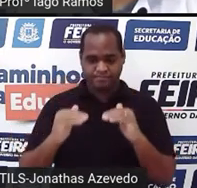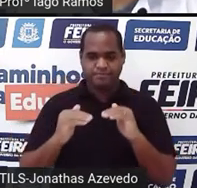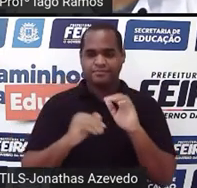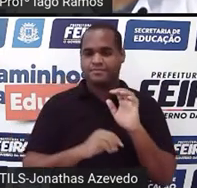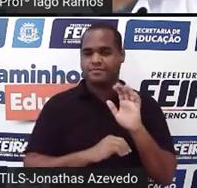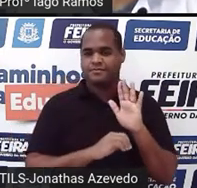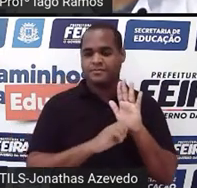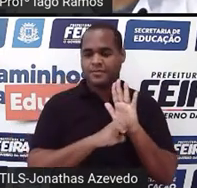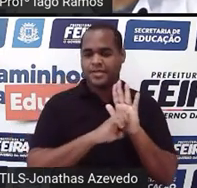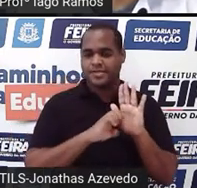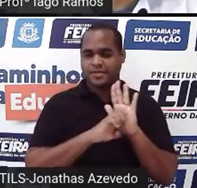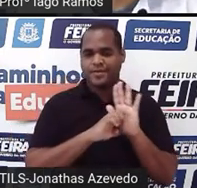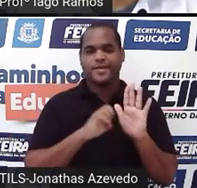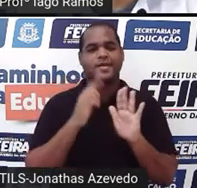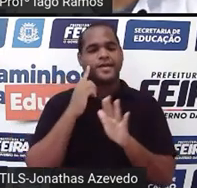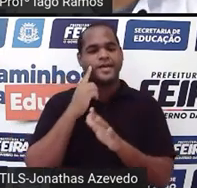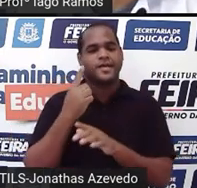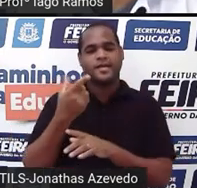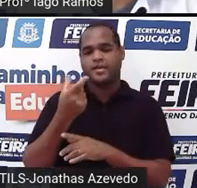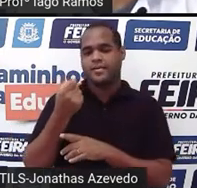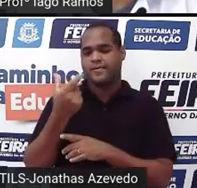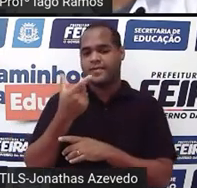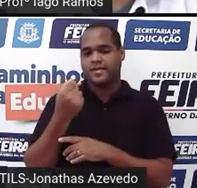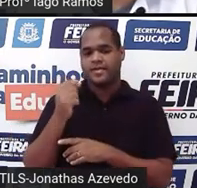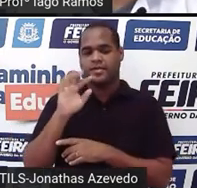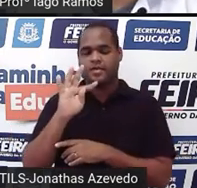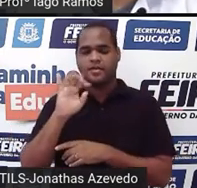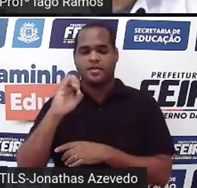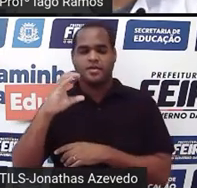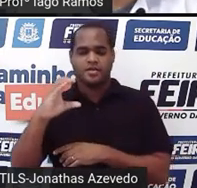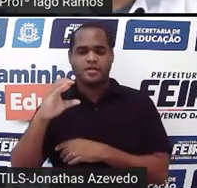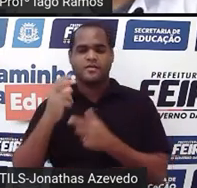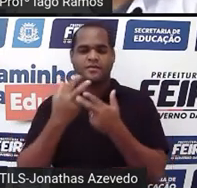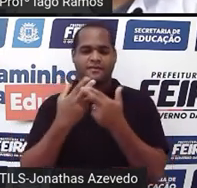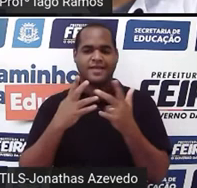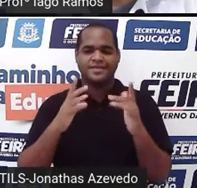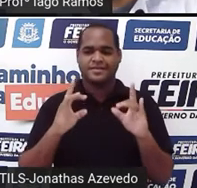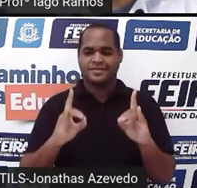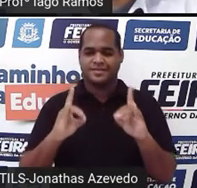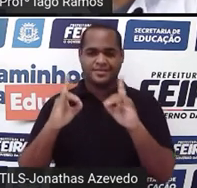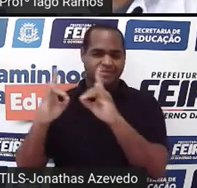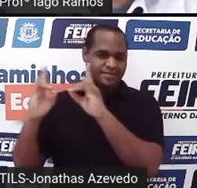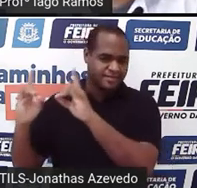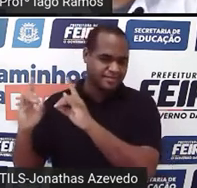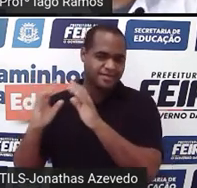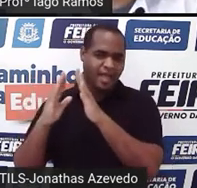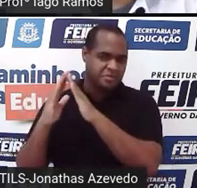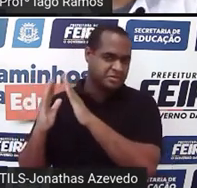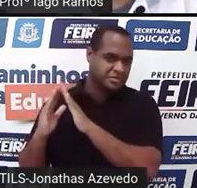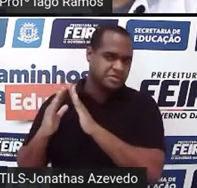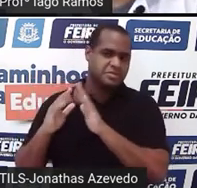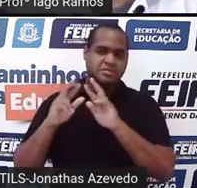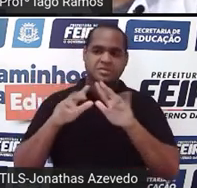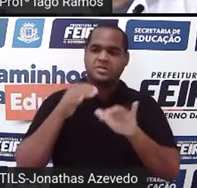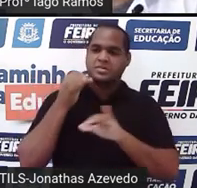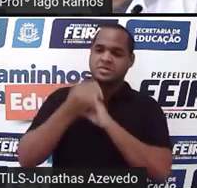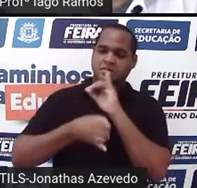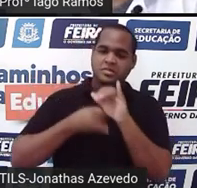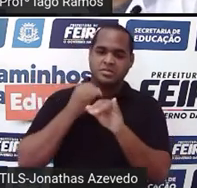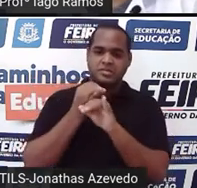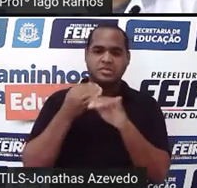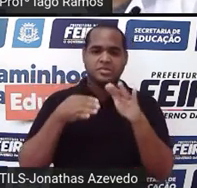da TIC Domicílios indica que acesso à internet aumentou, principalmente em